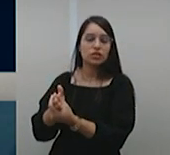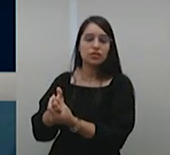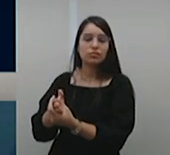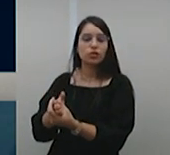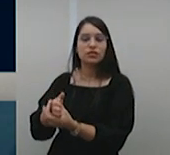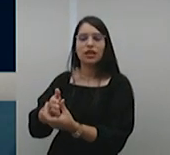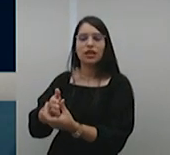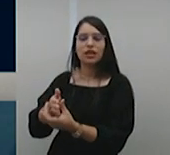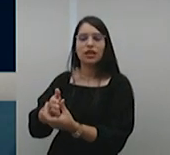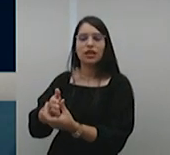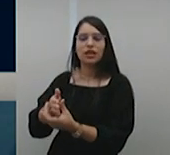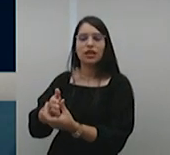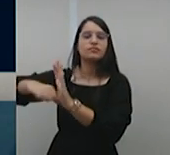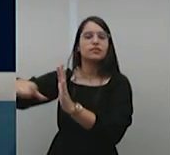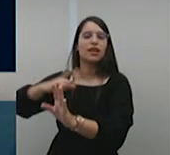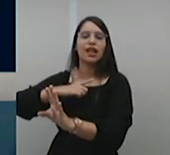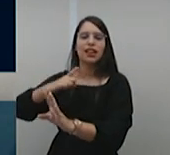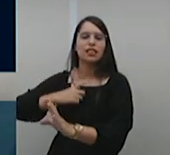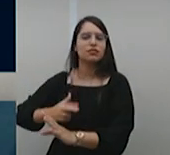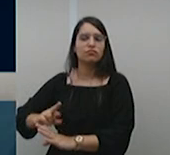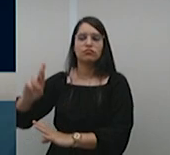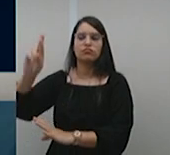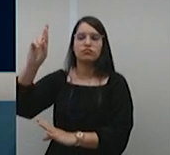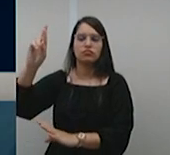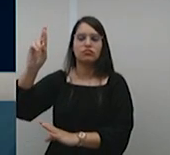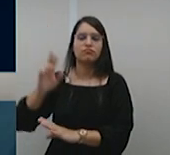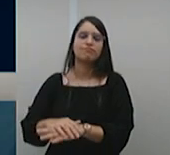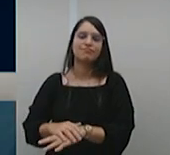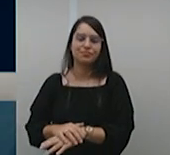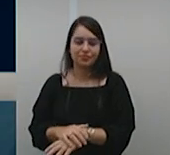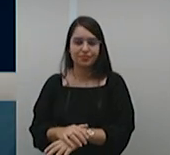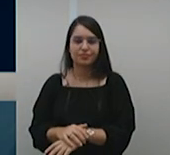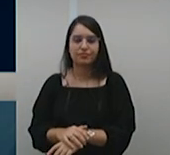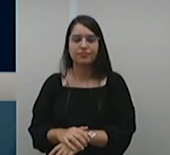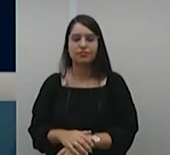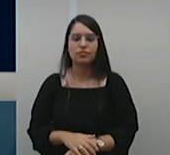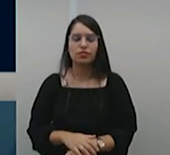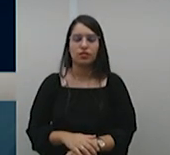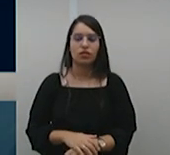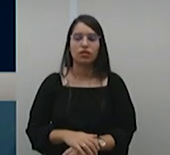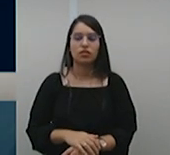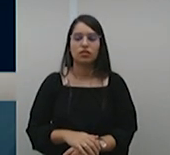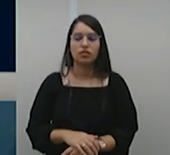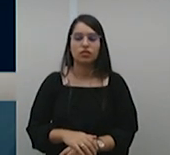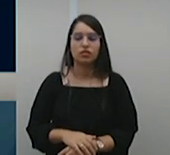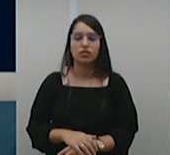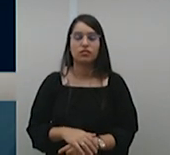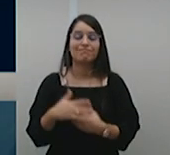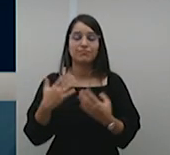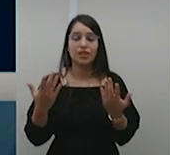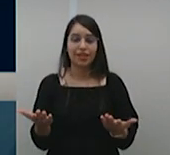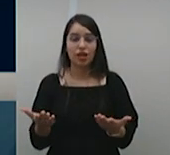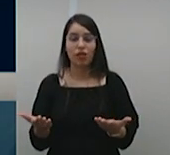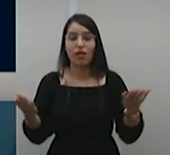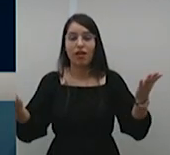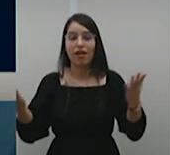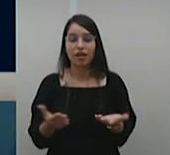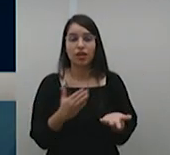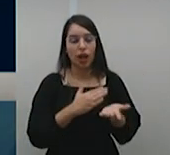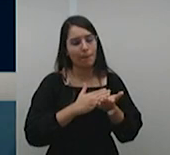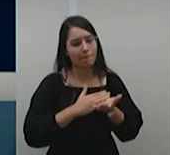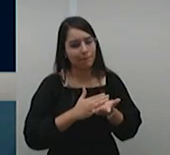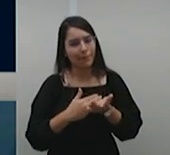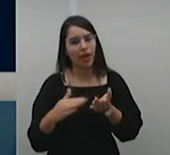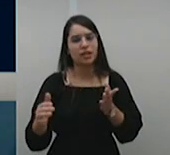autoridades com foro por prerrogativa de função. Neste primeiro semestre, senhora presidente, senhoras ministras, senhores